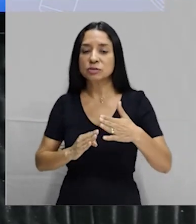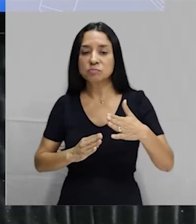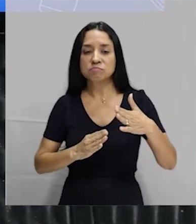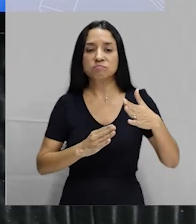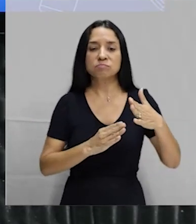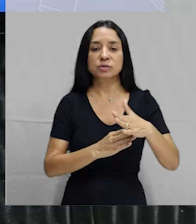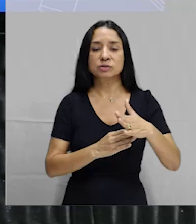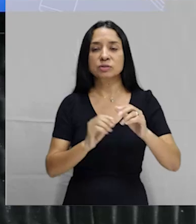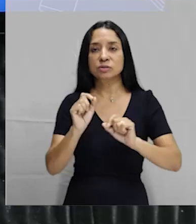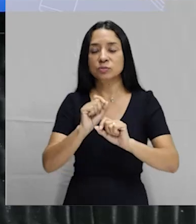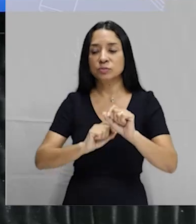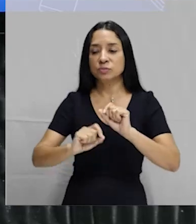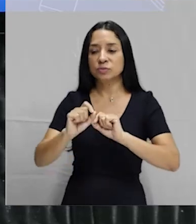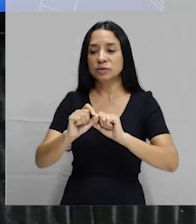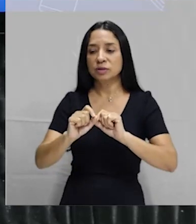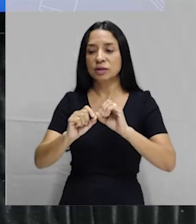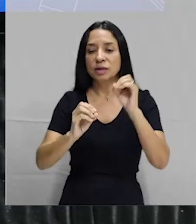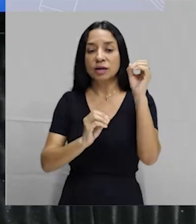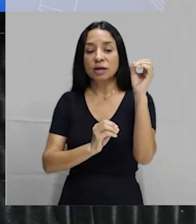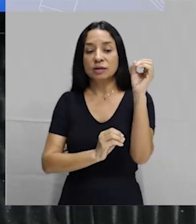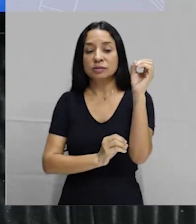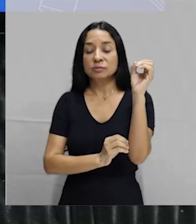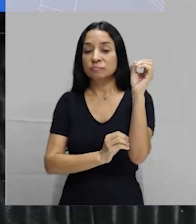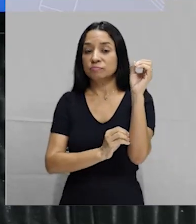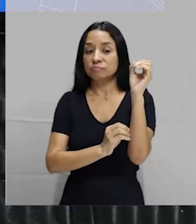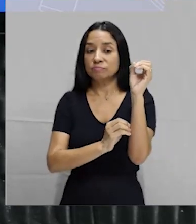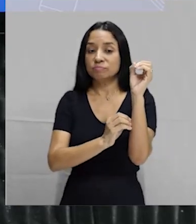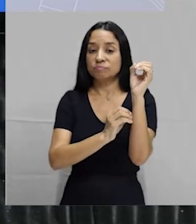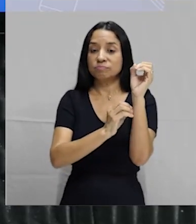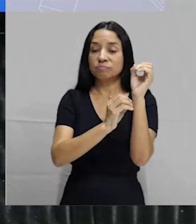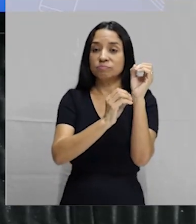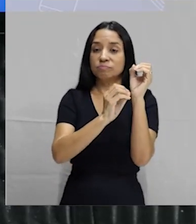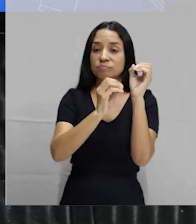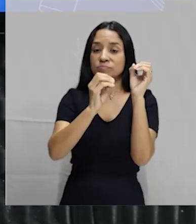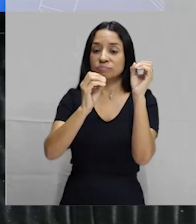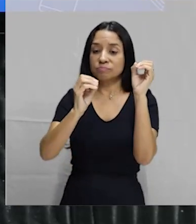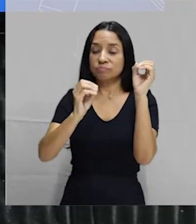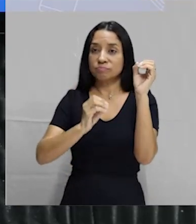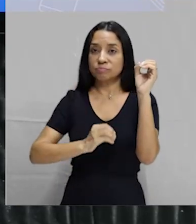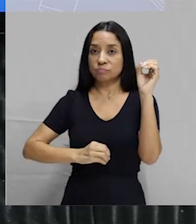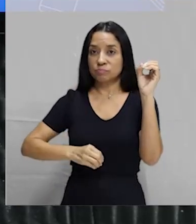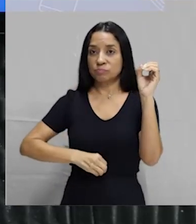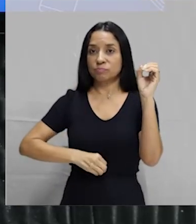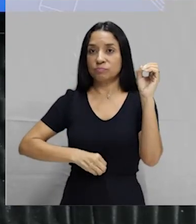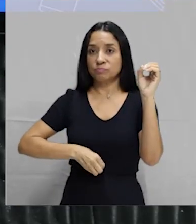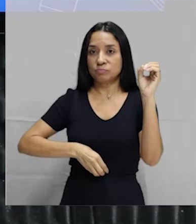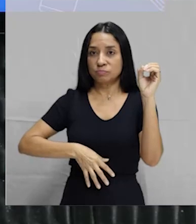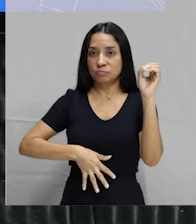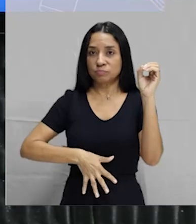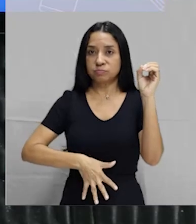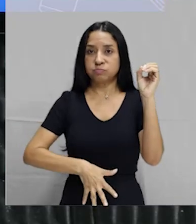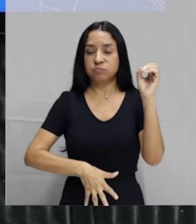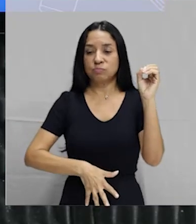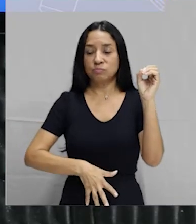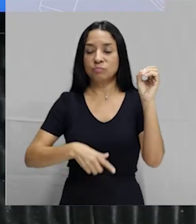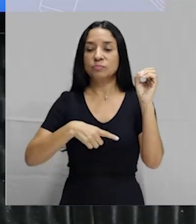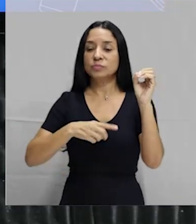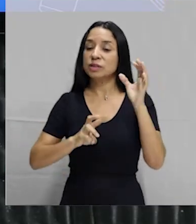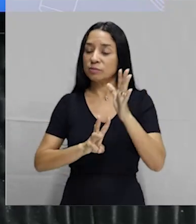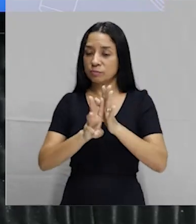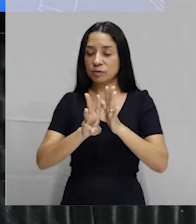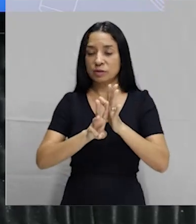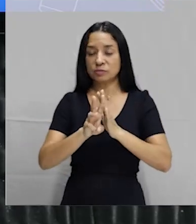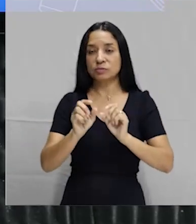implantação do óvulo fecundado na parede do útero. Então, existem métodos